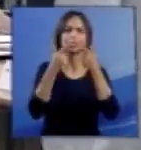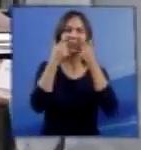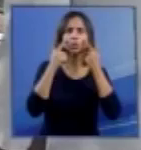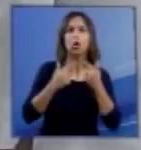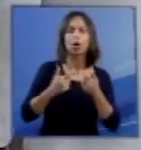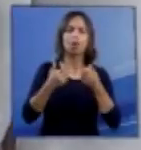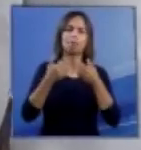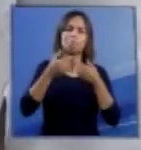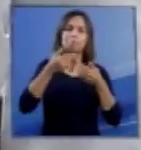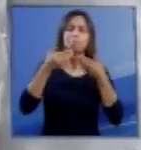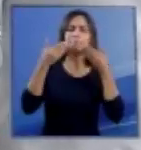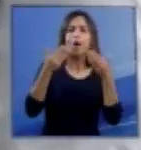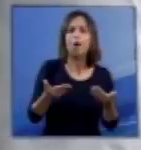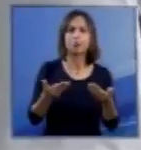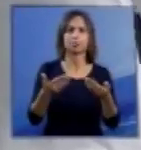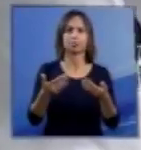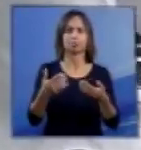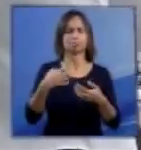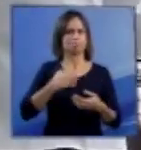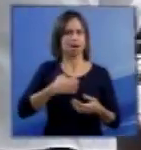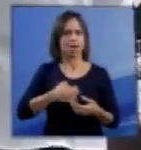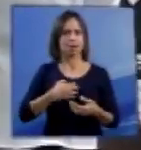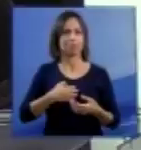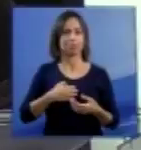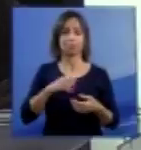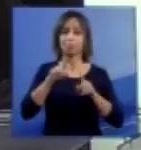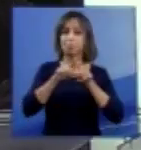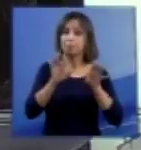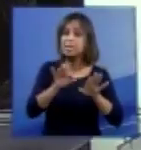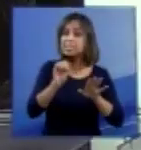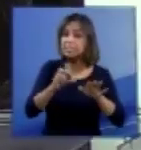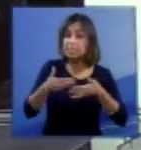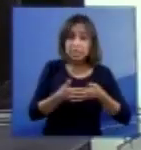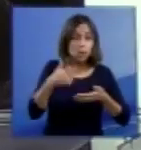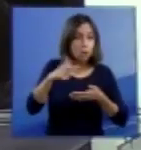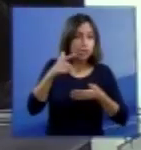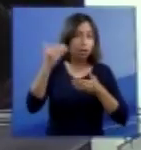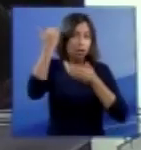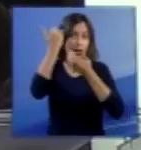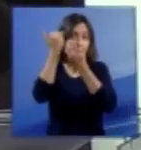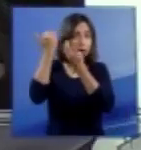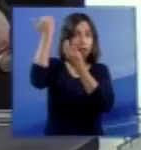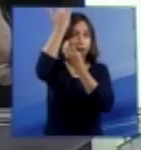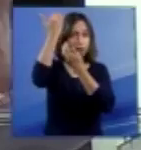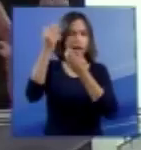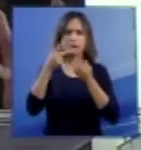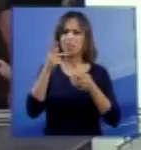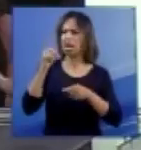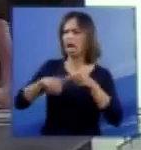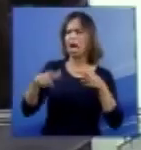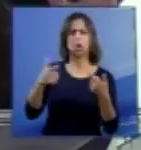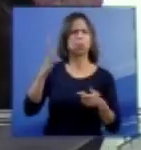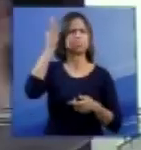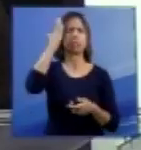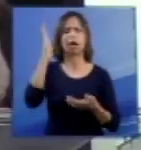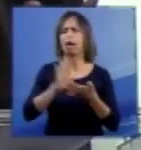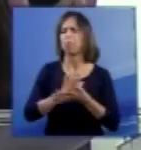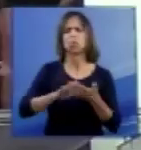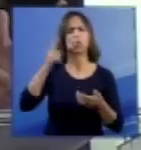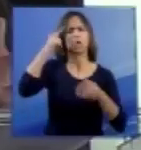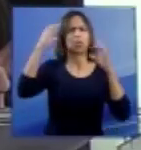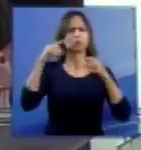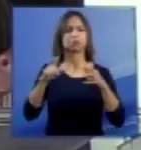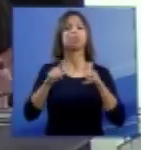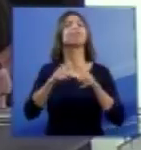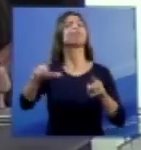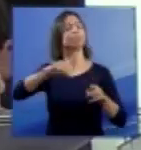tem essas áreas nobres do córtex cerebral, geralmente não tem, que ele não tem consciência. Ele tem a consciência que entra e sai